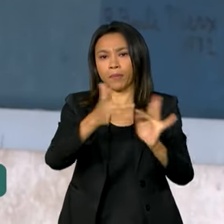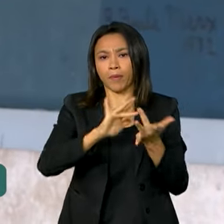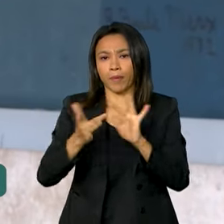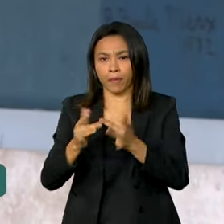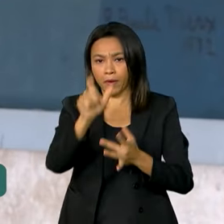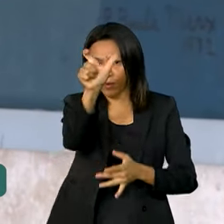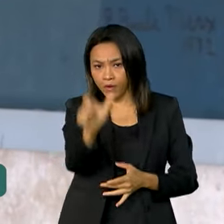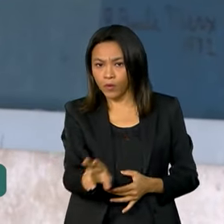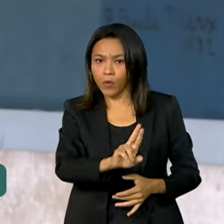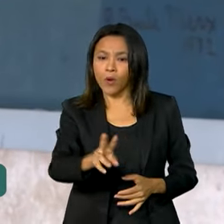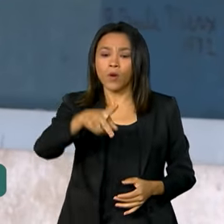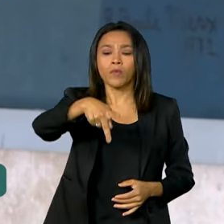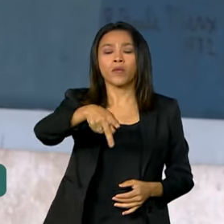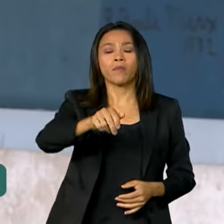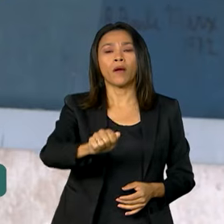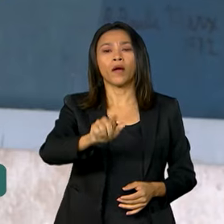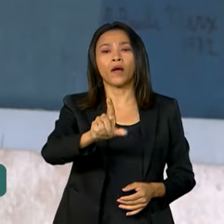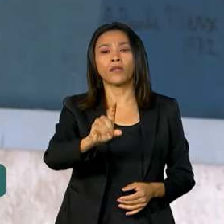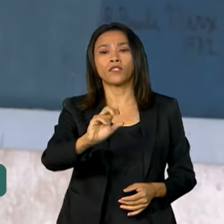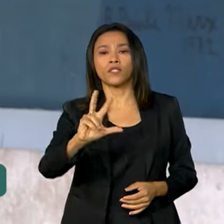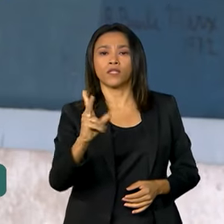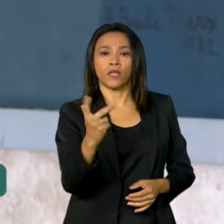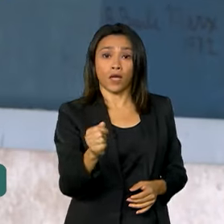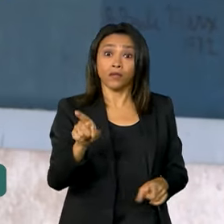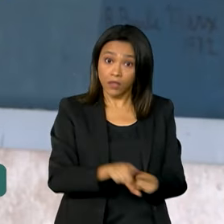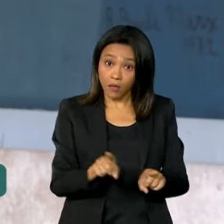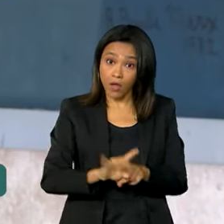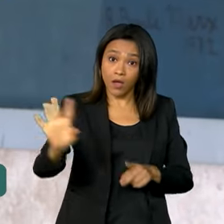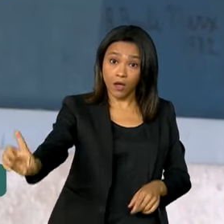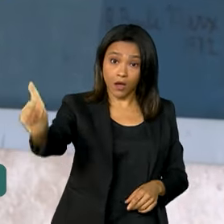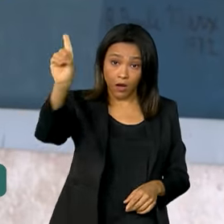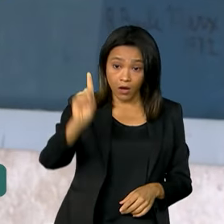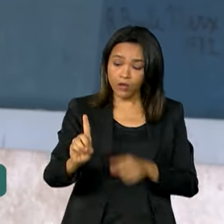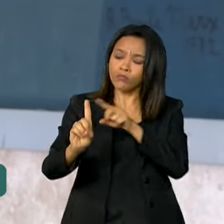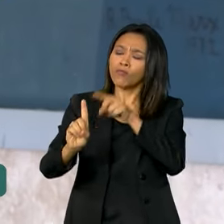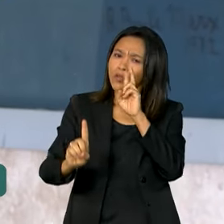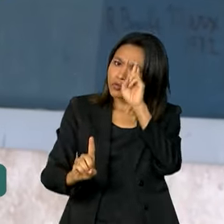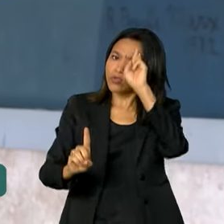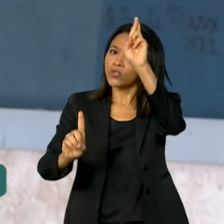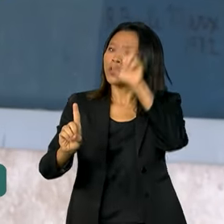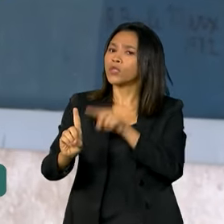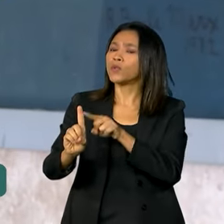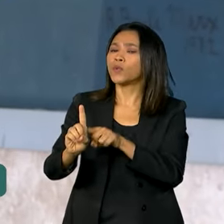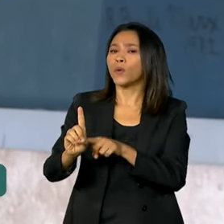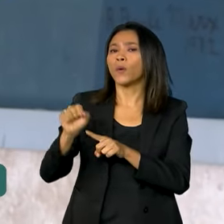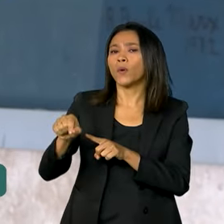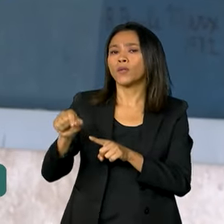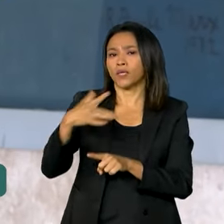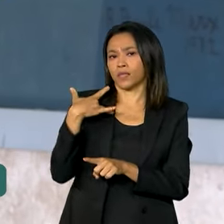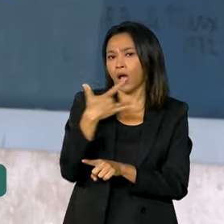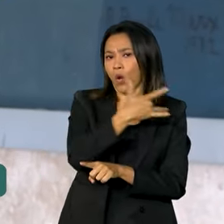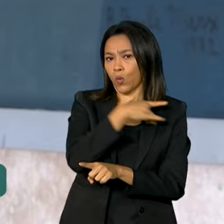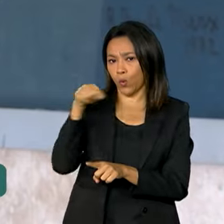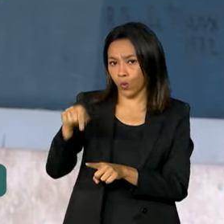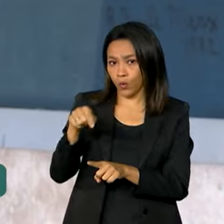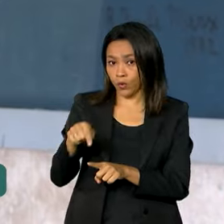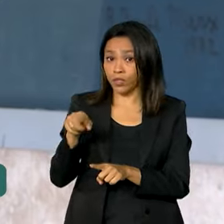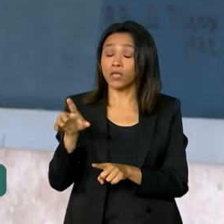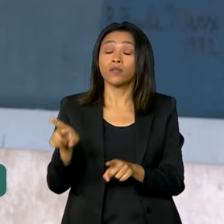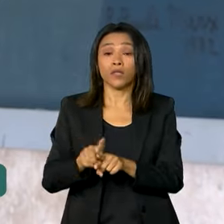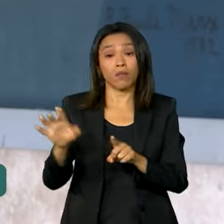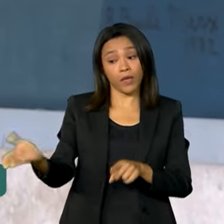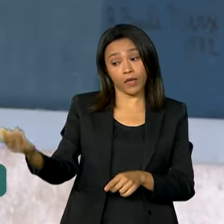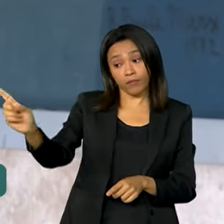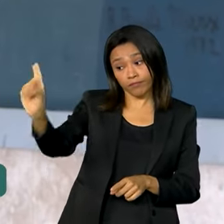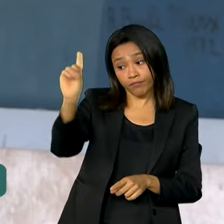Alexandre Padilha. Ele também vai receber o diretor da Organização Pan-Americana da Saúde, Jarbas Barbosa, acompanhado aí da